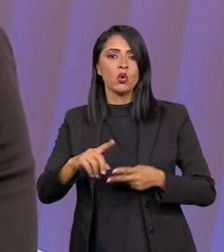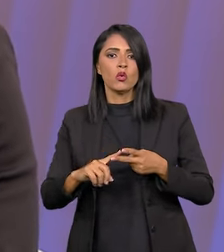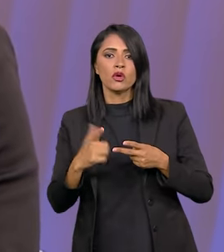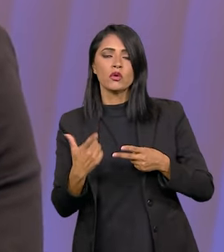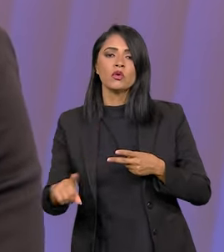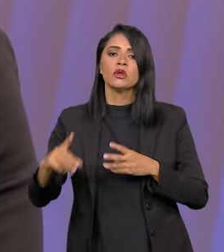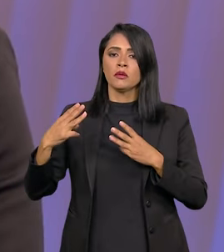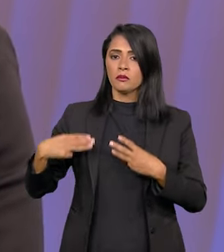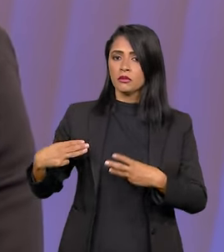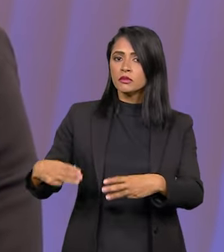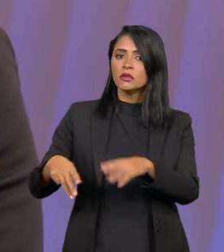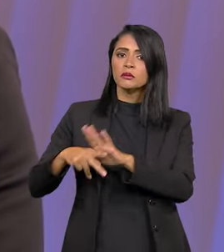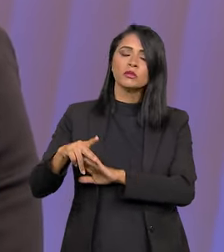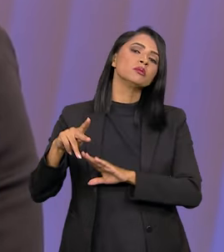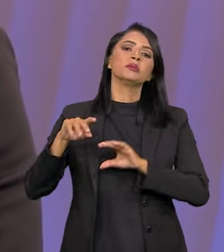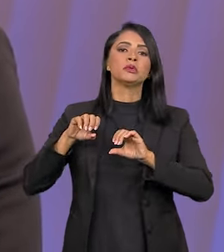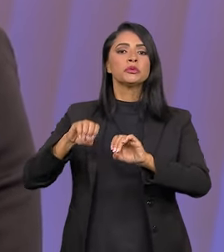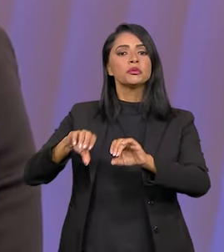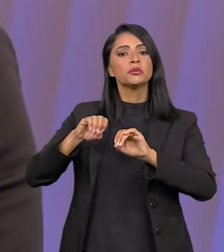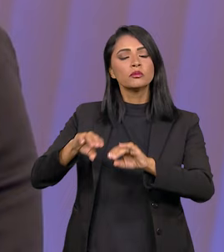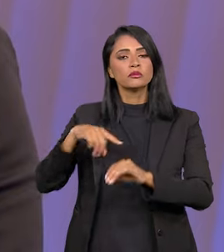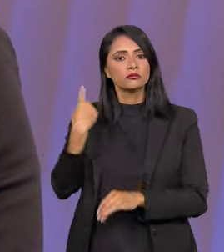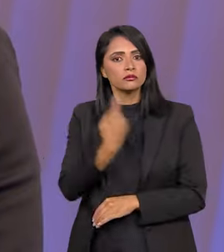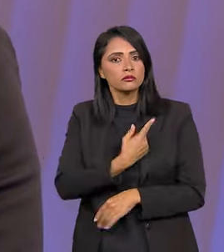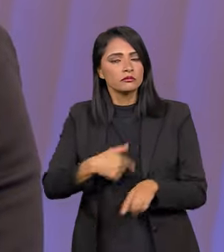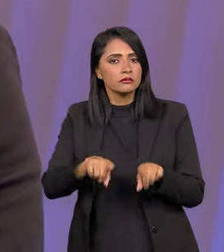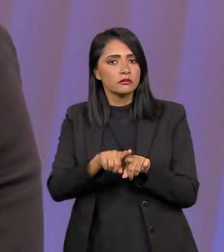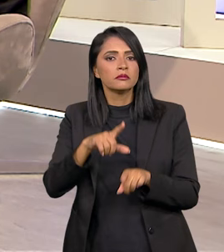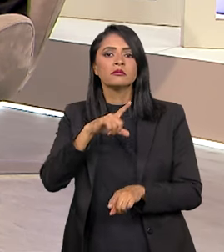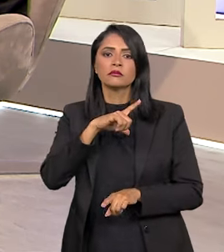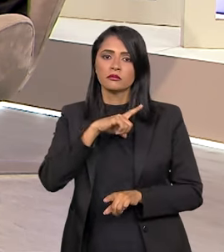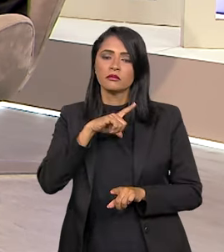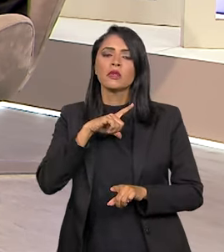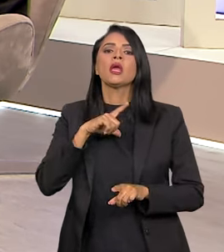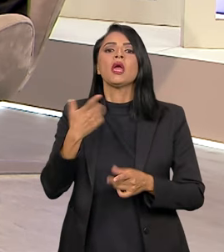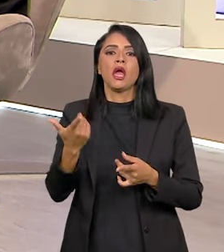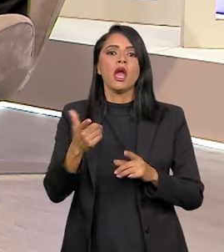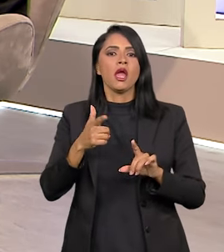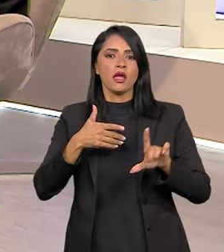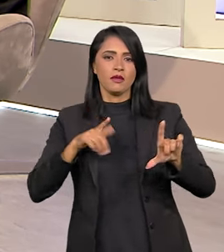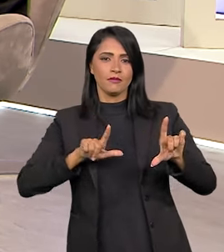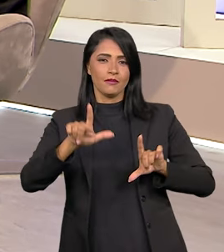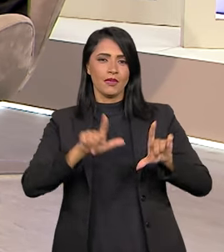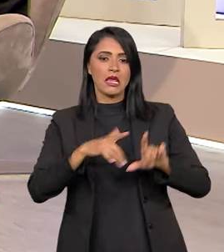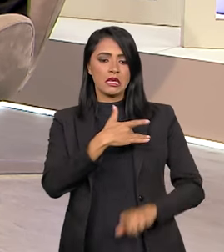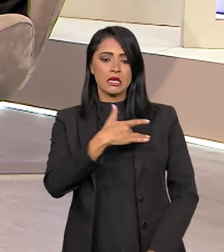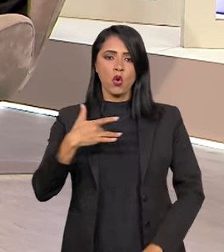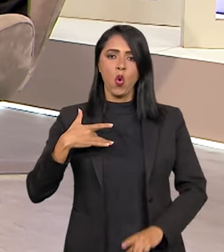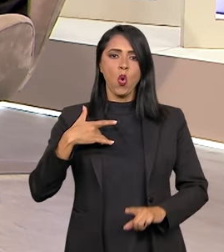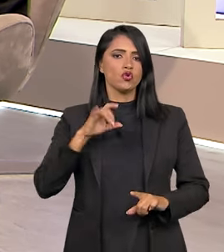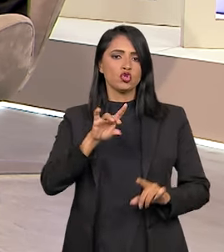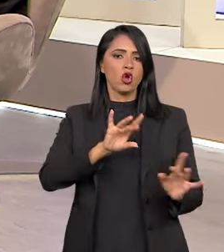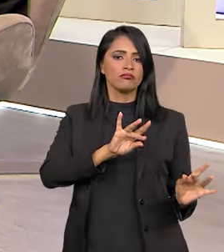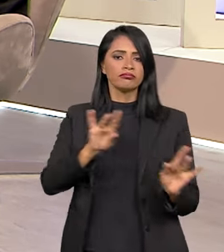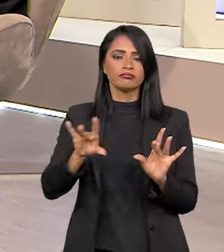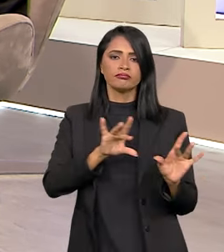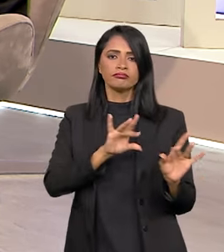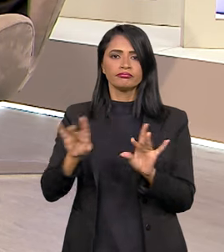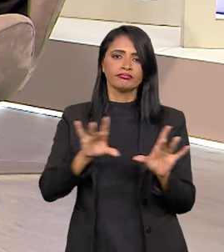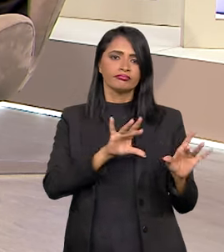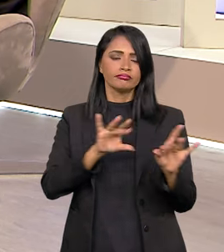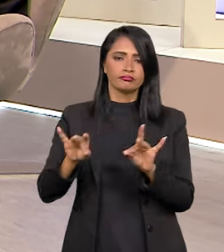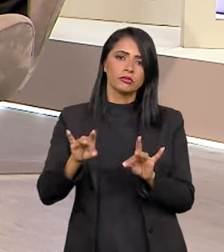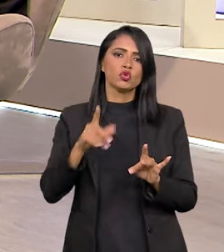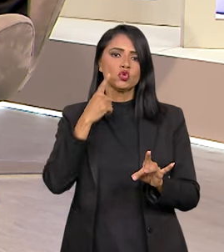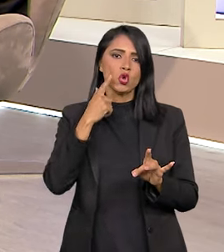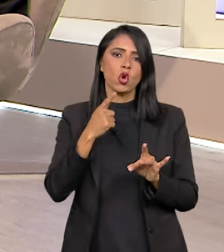SECOM, outro gerido pelo Ministério da Educação. A gente também tem o canal Saúde, que a gente só transmite, ele